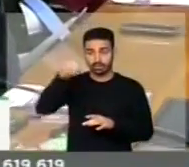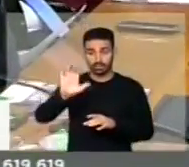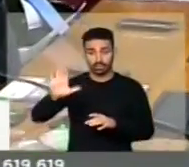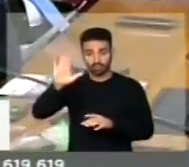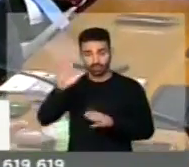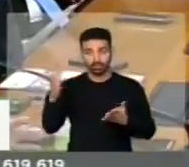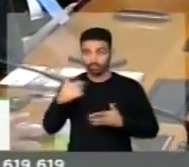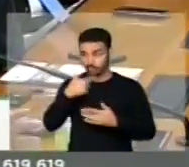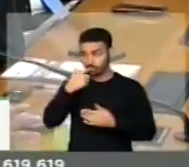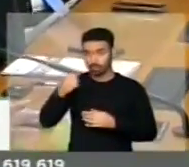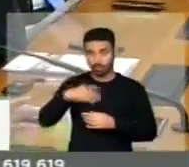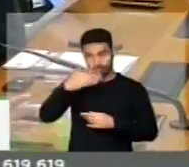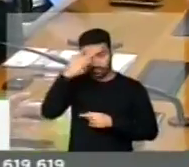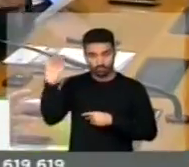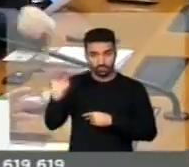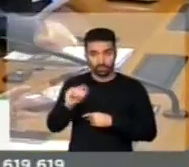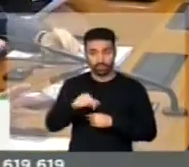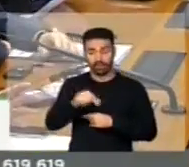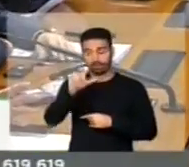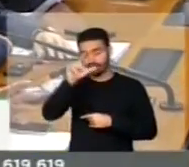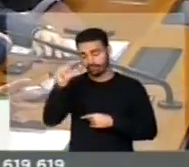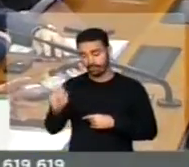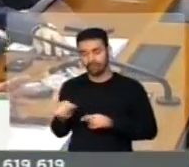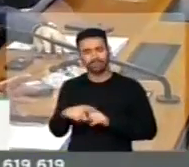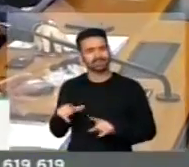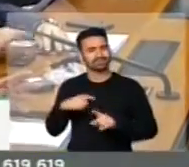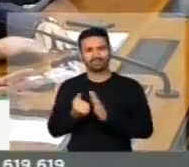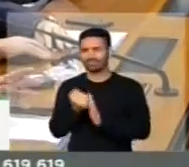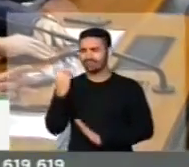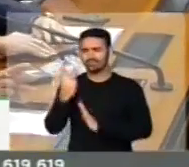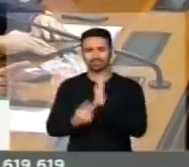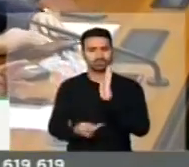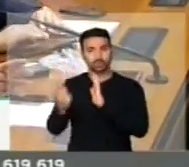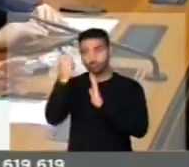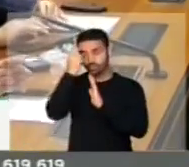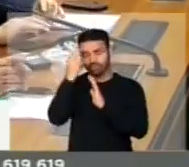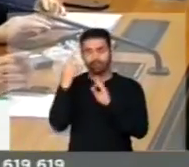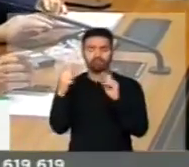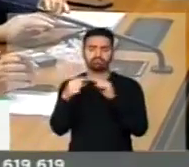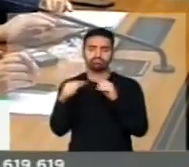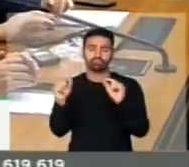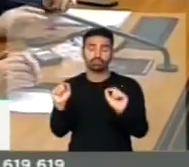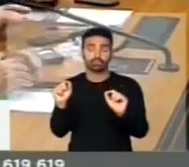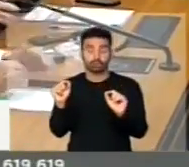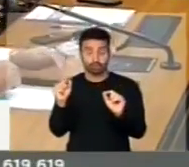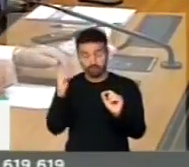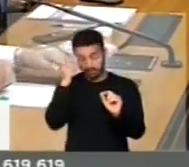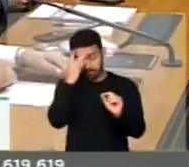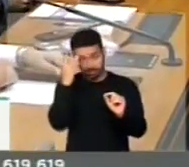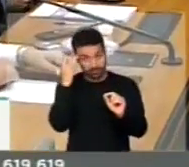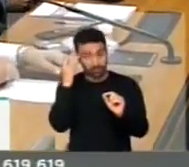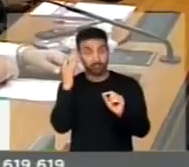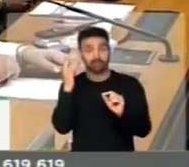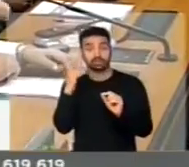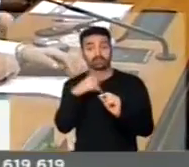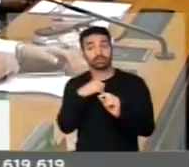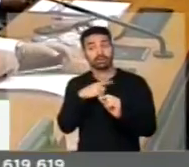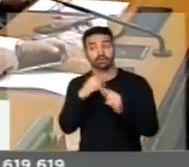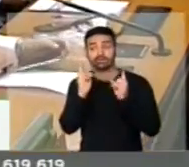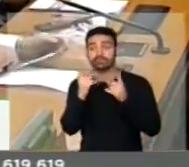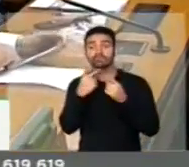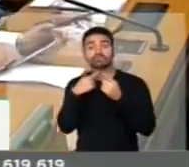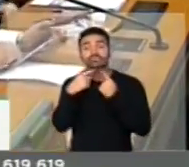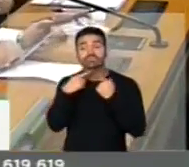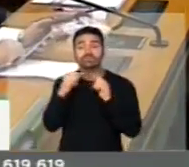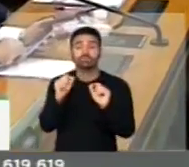imigração recente também. Mas nós temos infinitos projetos culturais que vêm de pessoas, enfim, que têm sempre a intenção